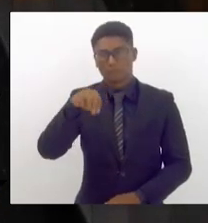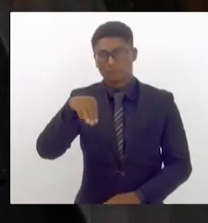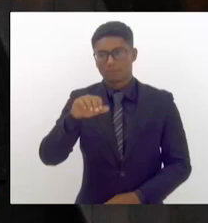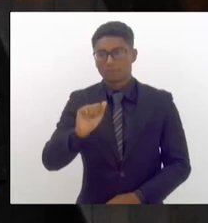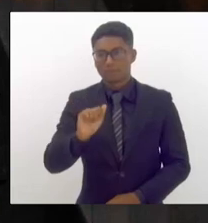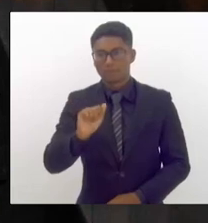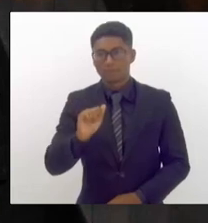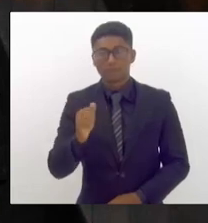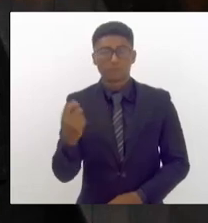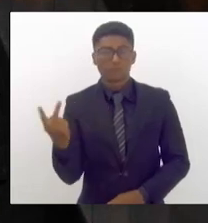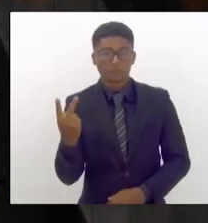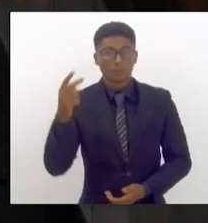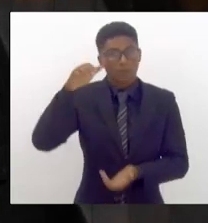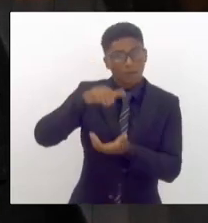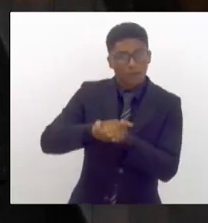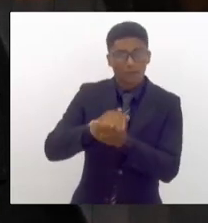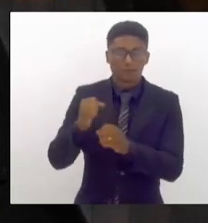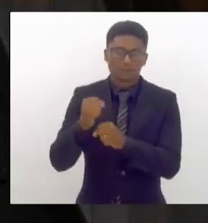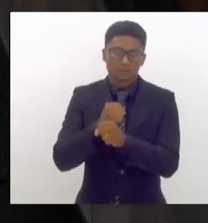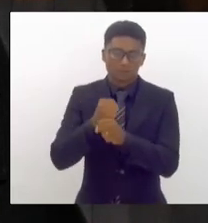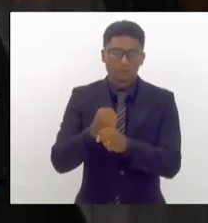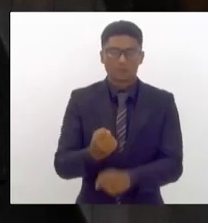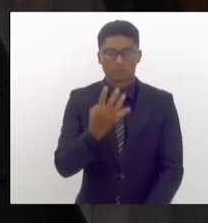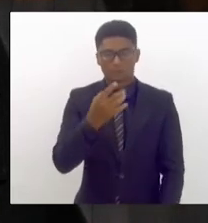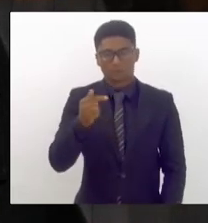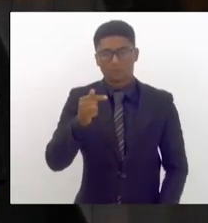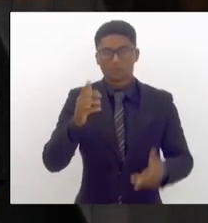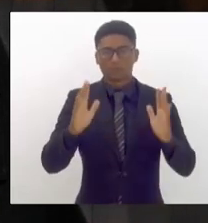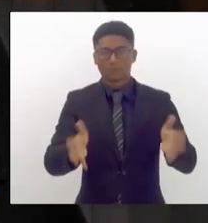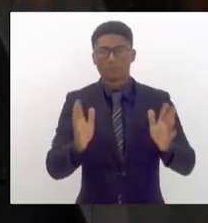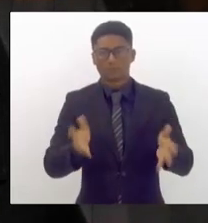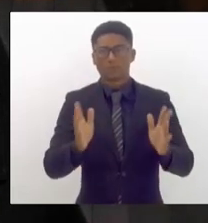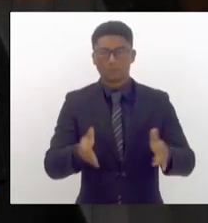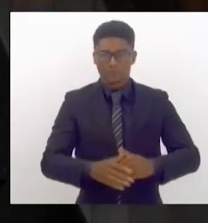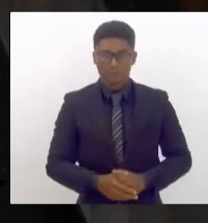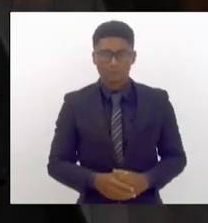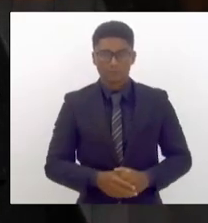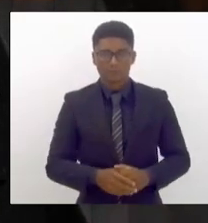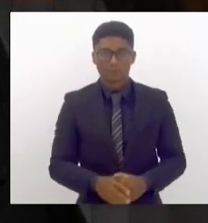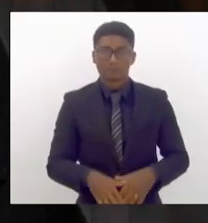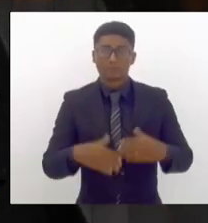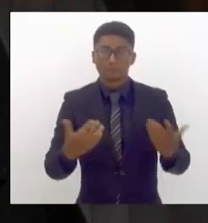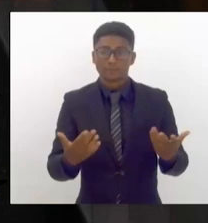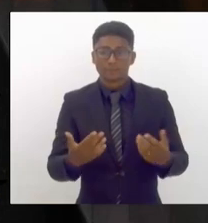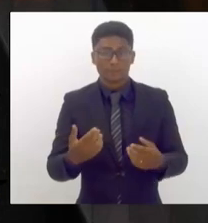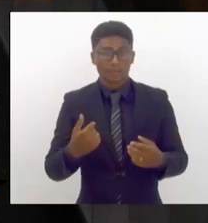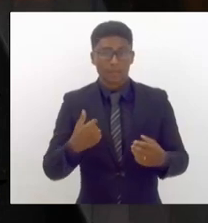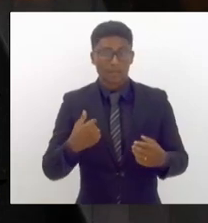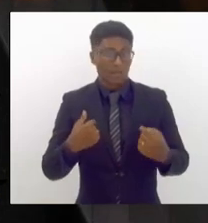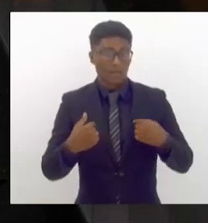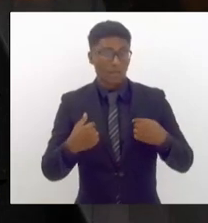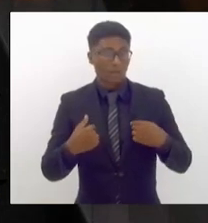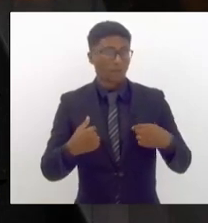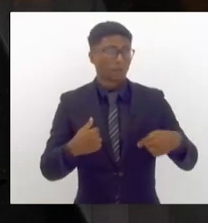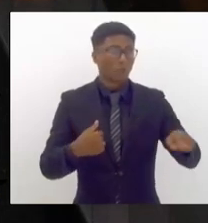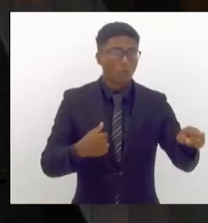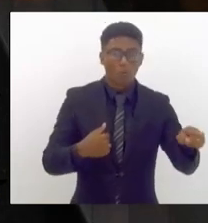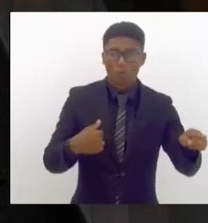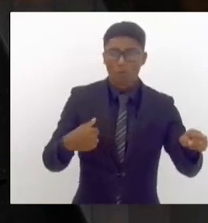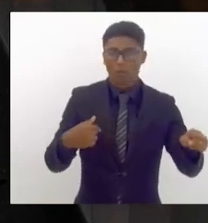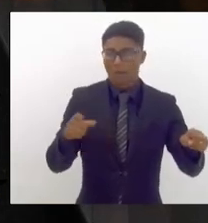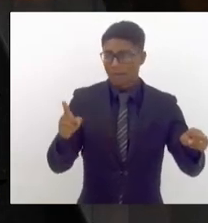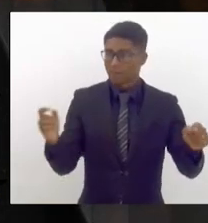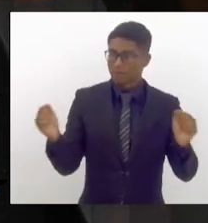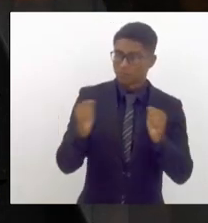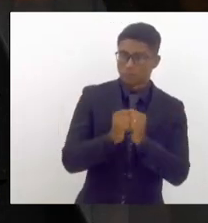que estamos casados há 47 anos, e aonde a gente vai, eu vou, ou ela chega na frente, ou eu